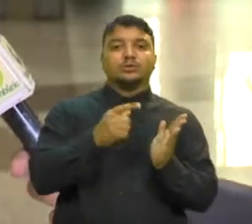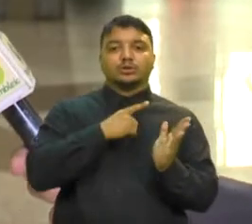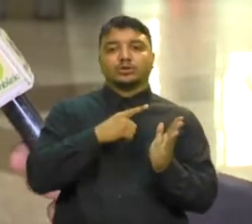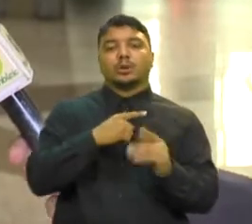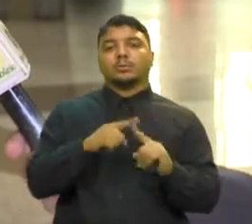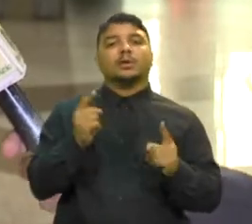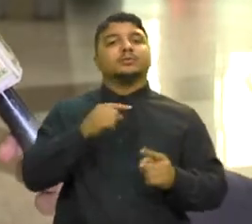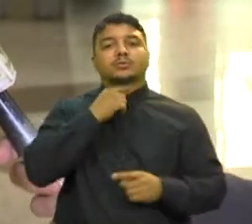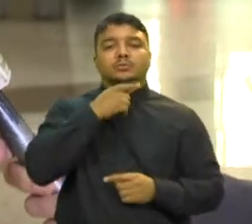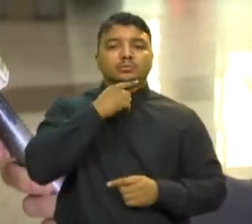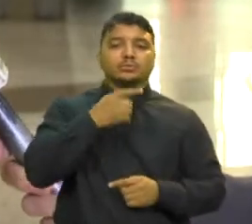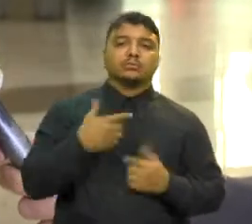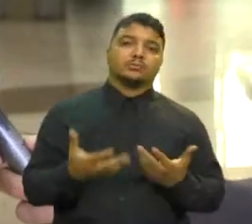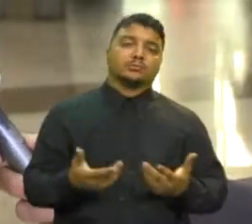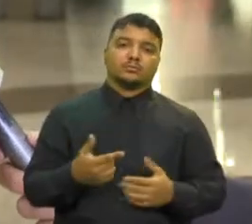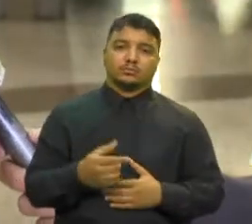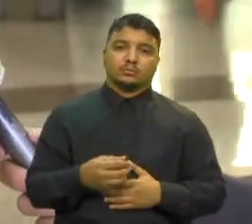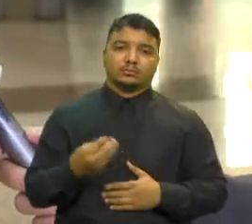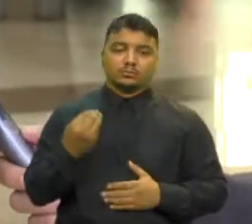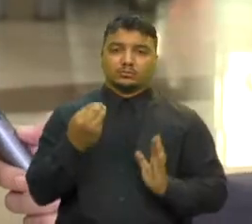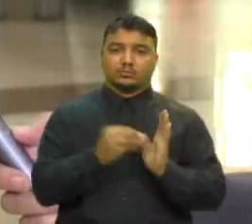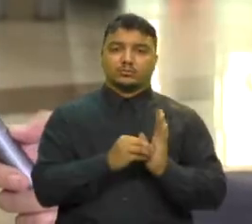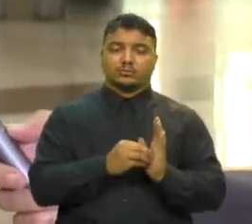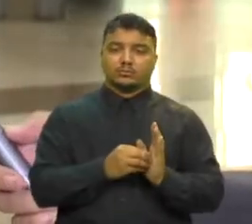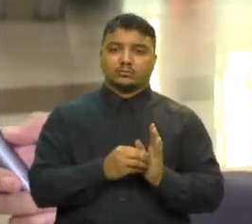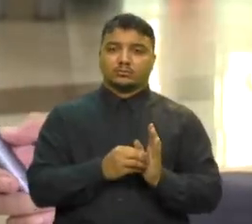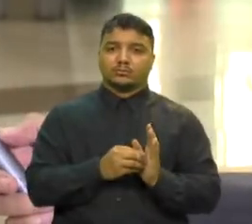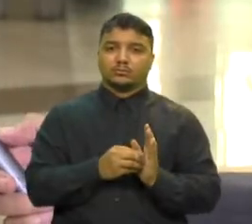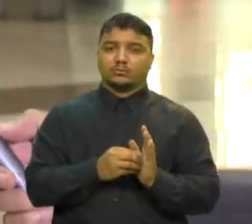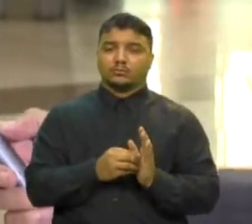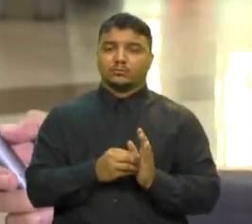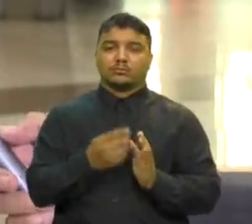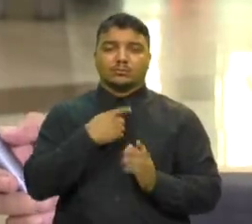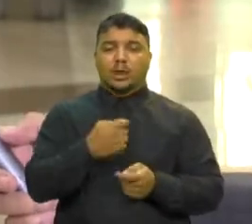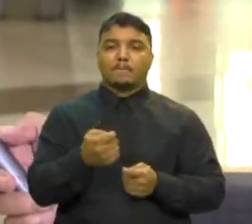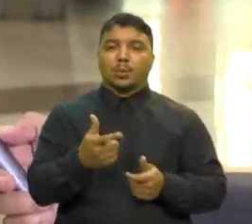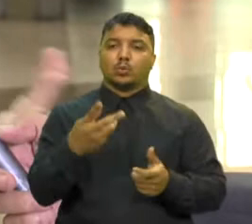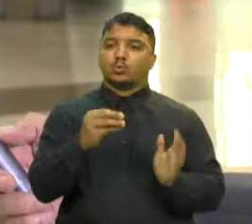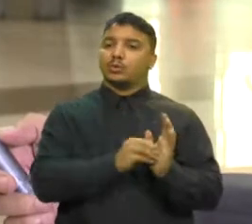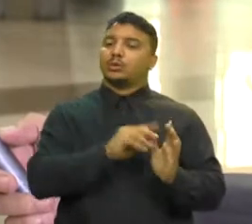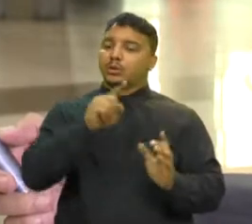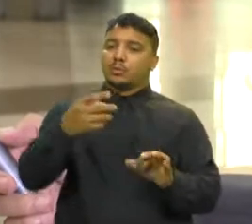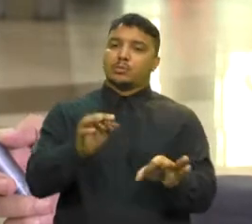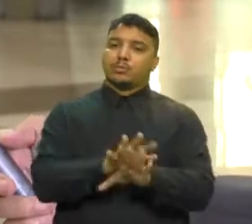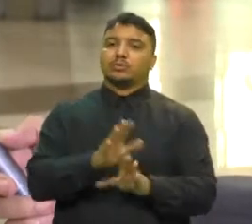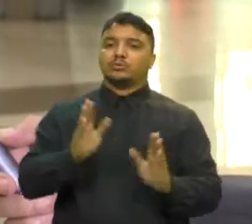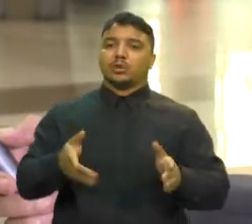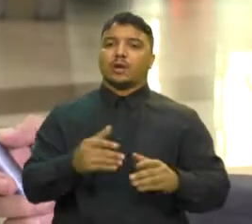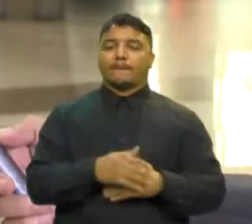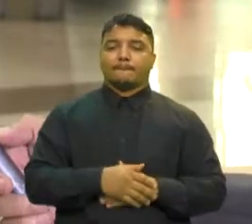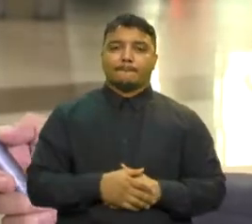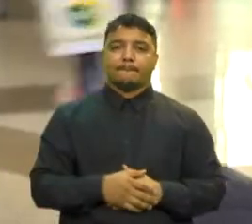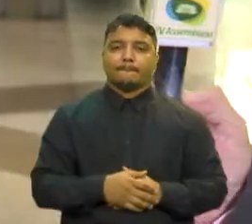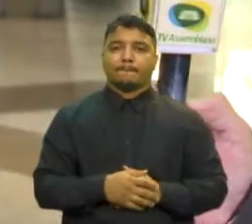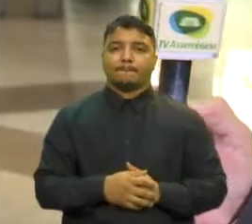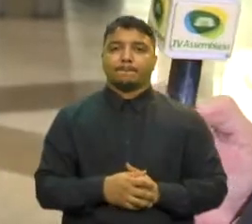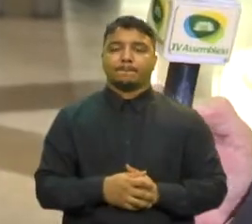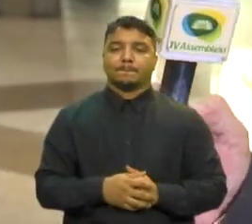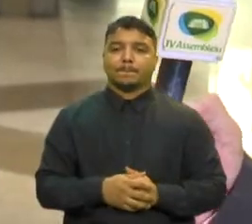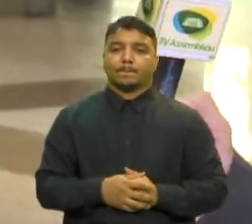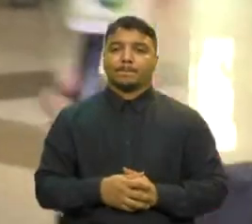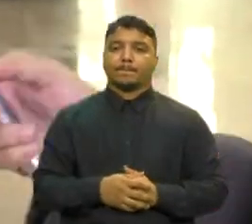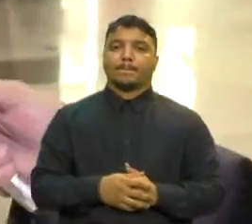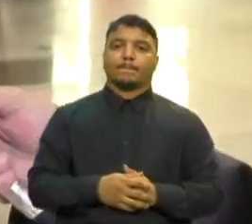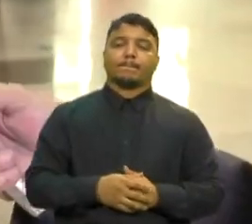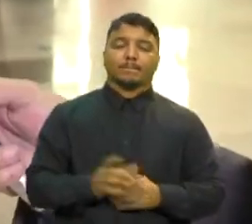possibilidade De pontuar Depois que saísse do estabelecimento Se um CPF na nota Aí faz pelo